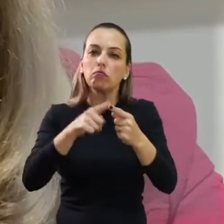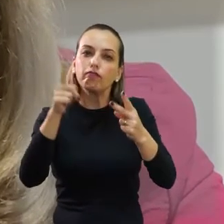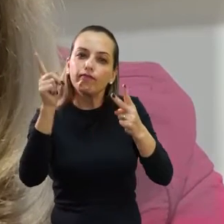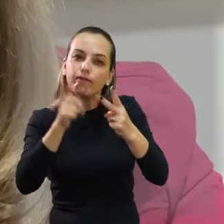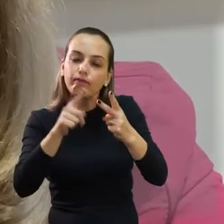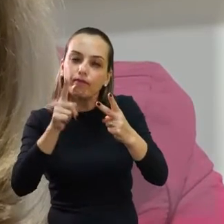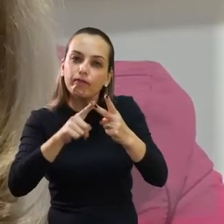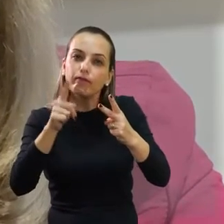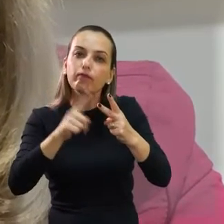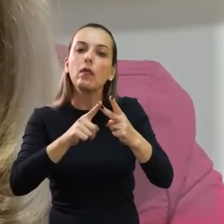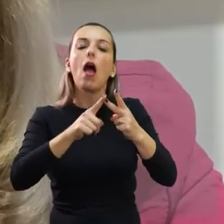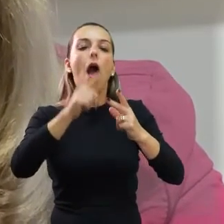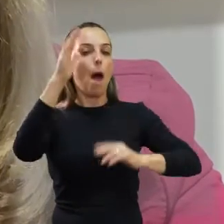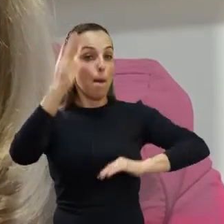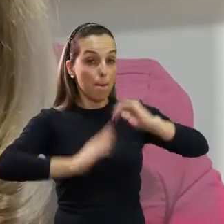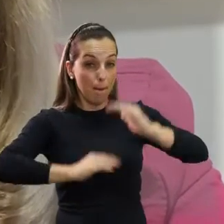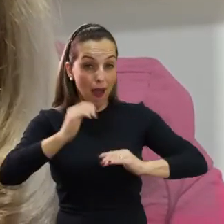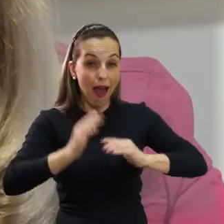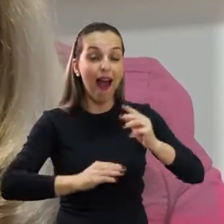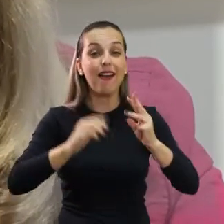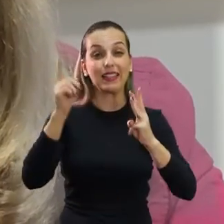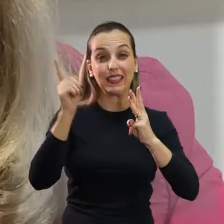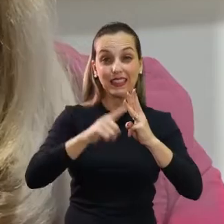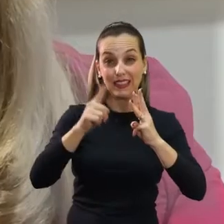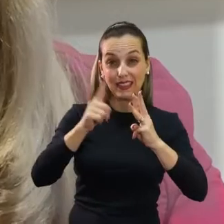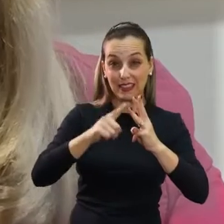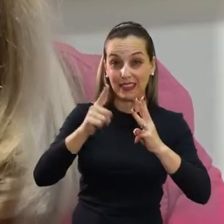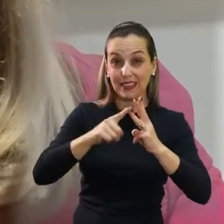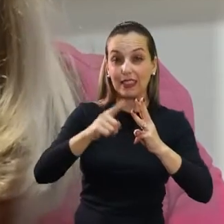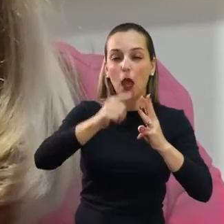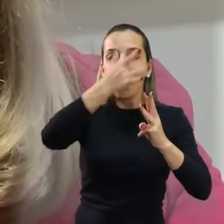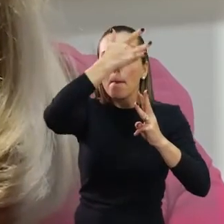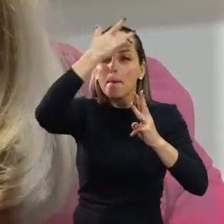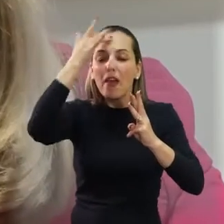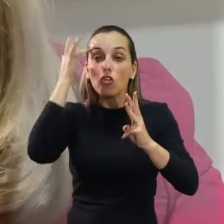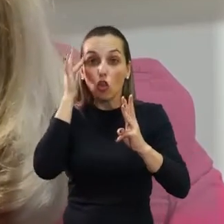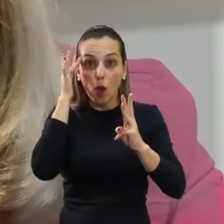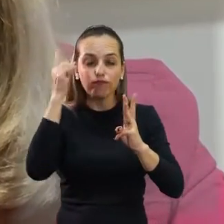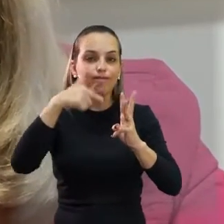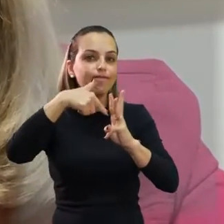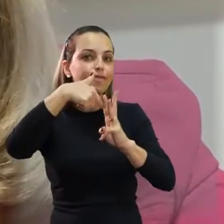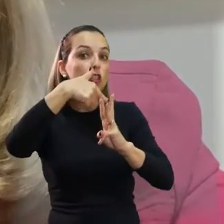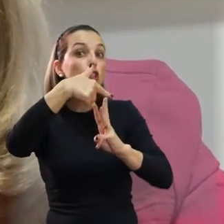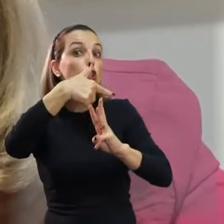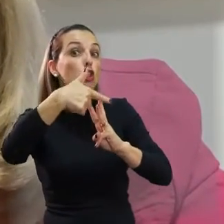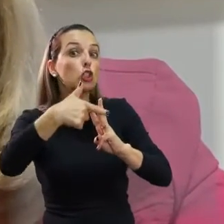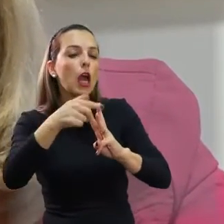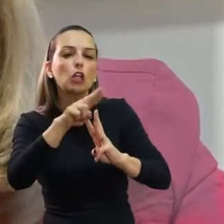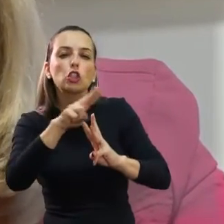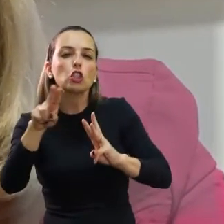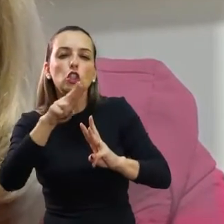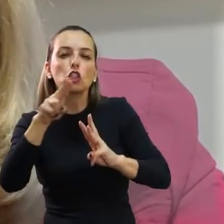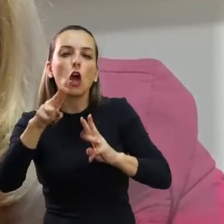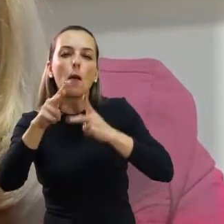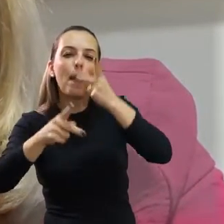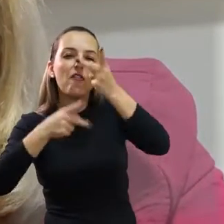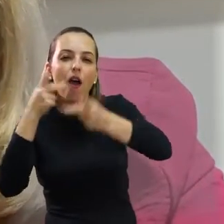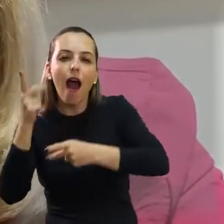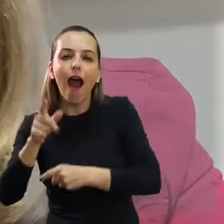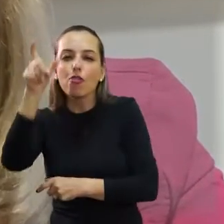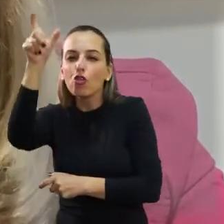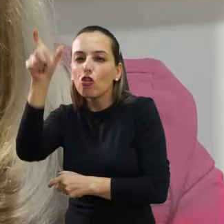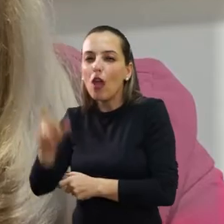fale somente de coisas que estão acontecendo naquele momento. Então, nomeie os objetos,